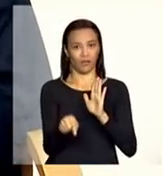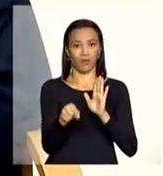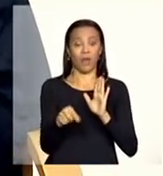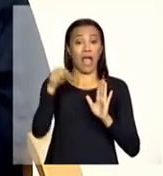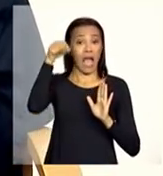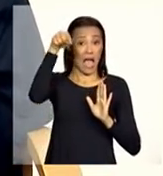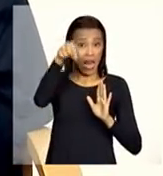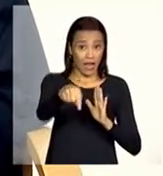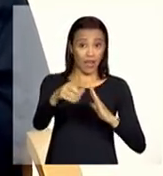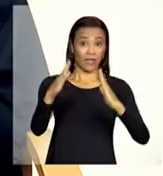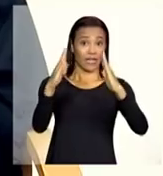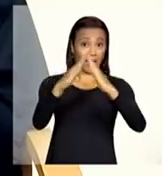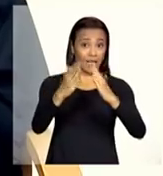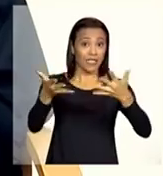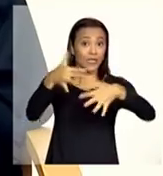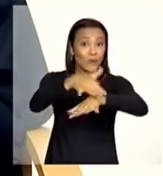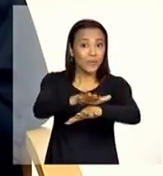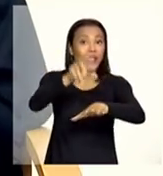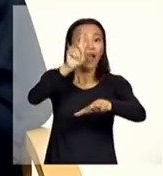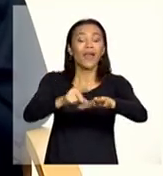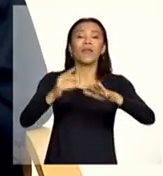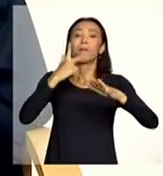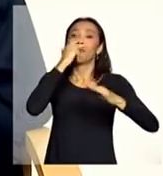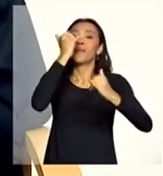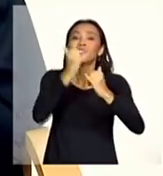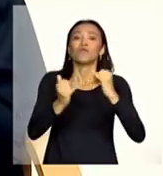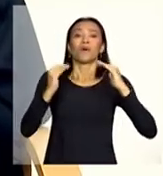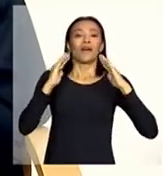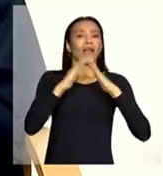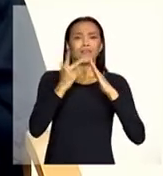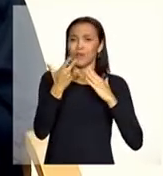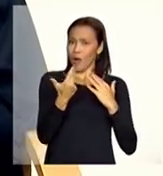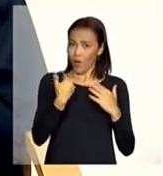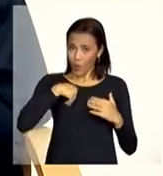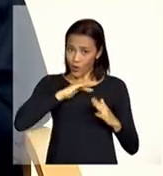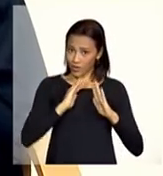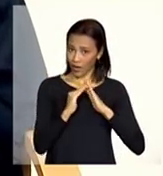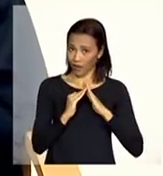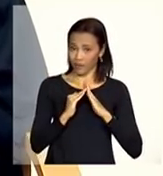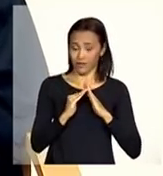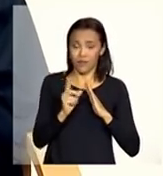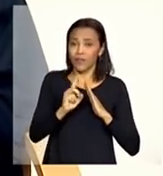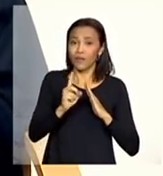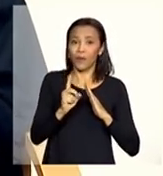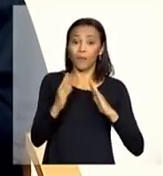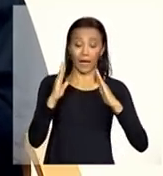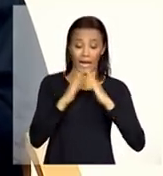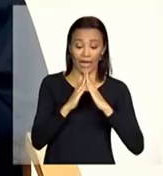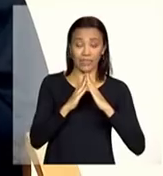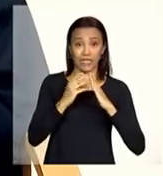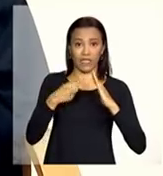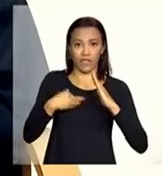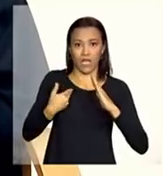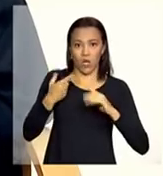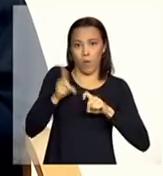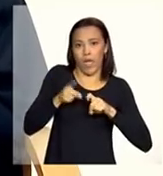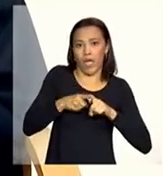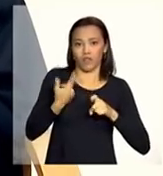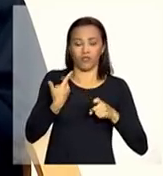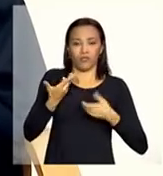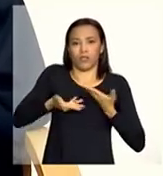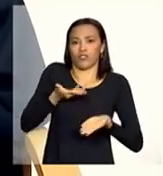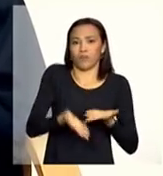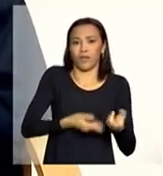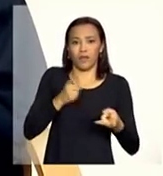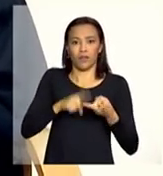residência inclusiva deve ser a casa da pessoa e assim como é a nossa casa não é um espaço onde a gente vai ter o atendimento médico onde a gente vai